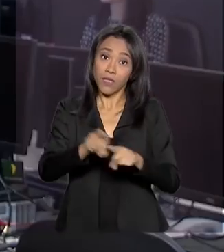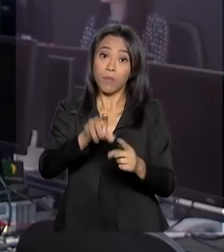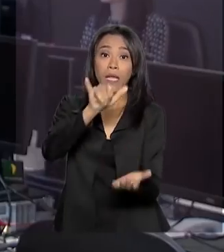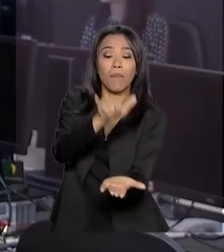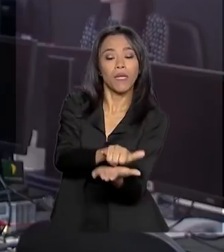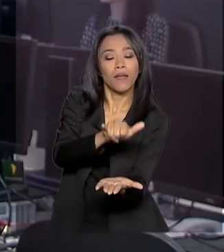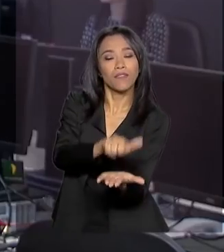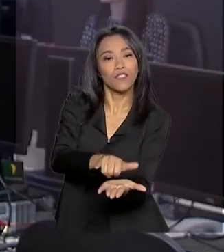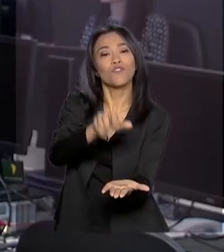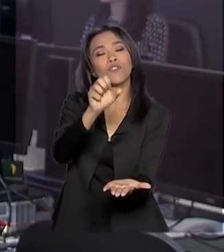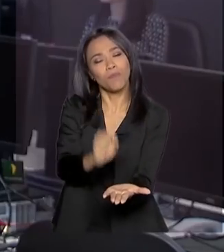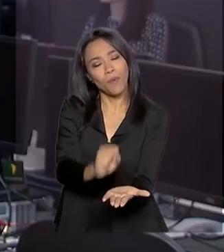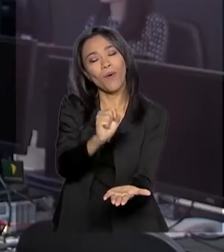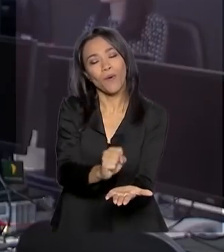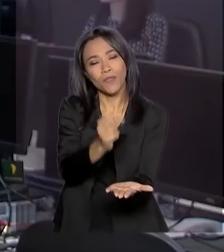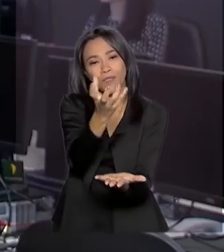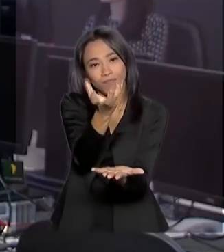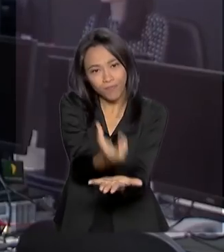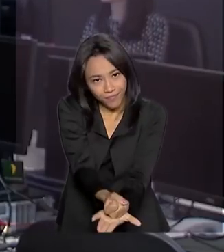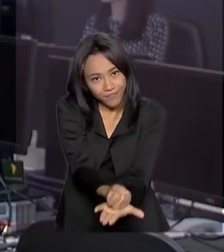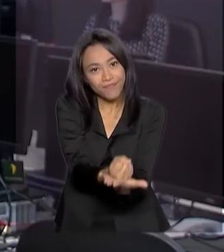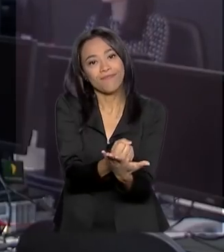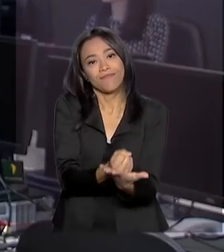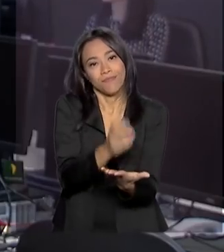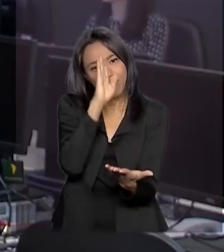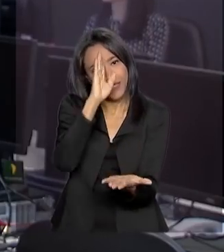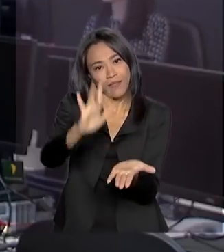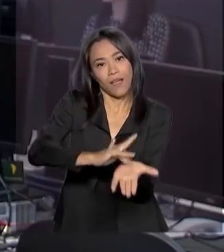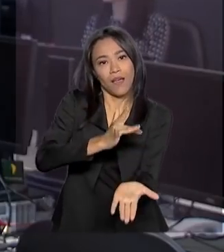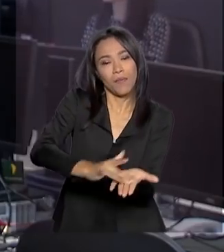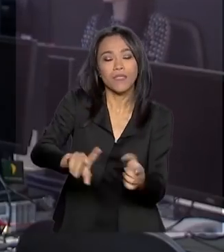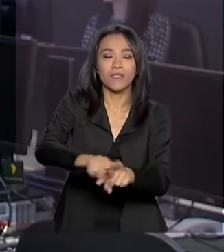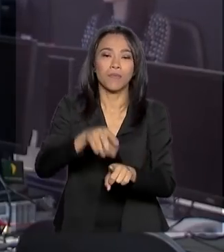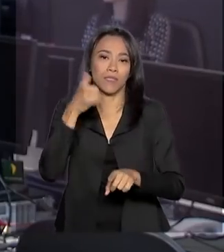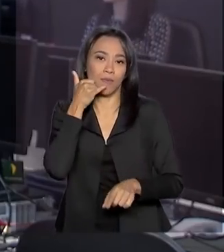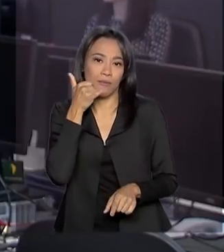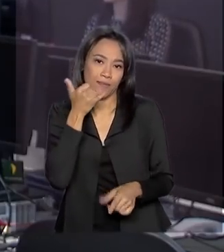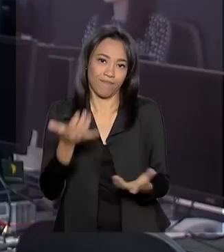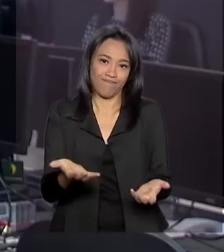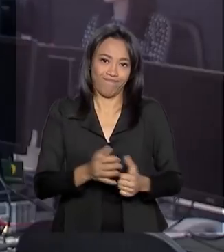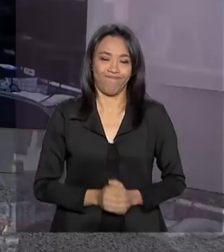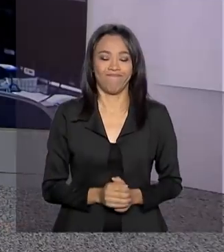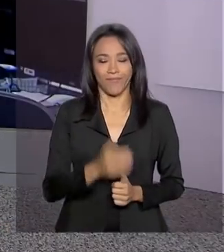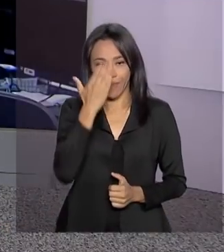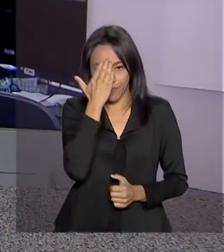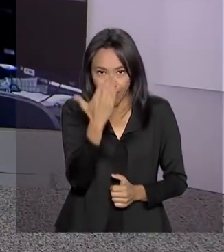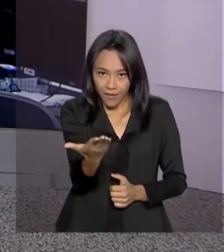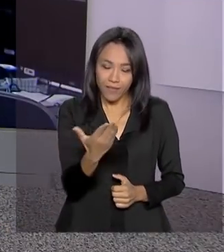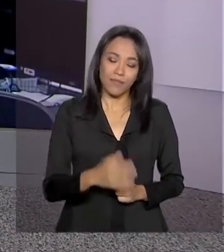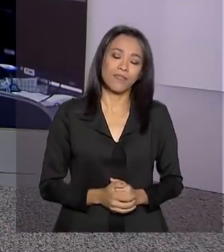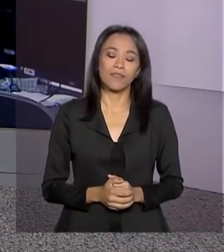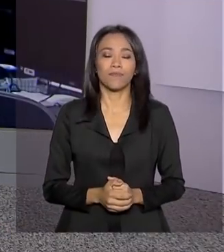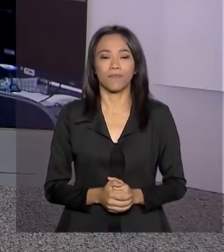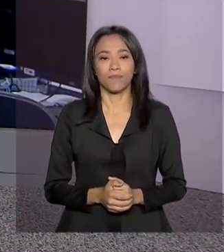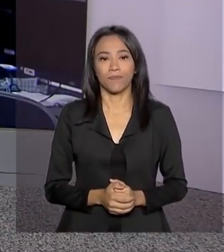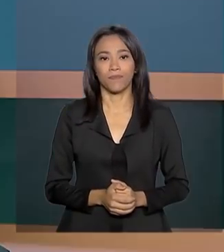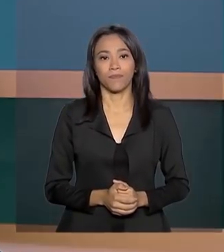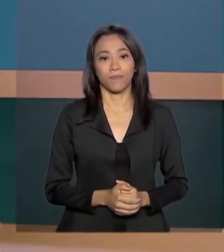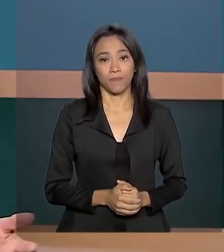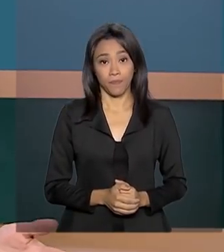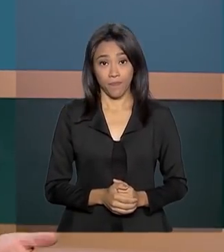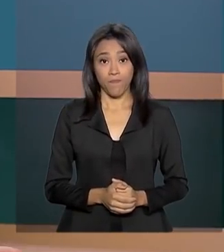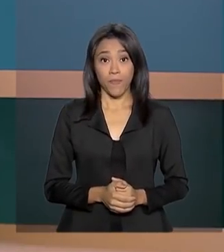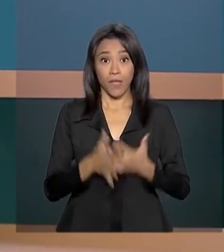baixado nas principais plataformas de tablets e também de celulares. Carla. Obrigada. Está dado o recado então, Ricardo. Obrigada.